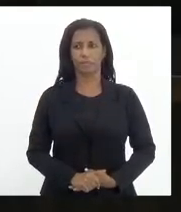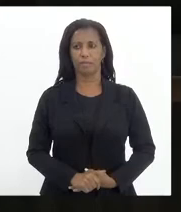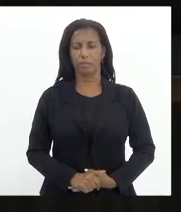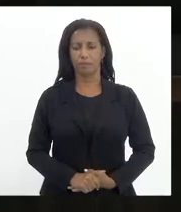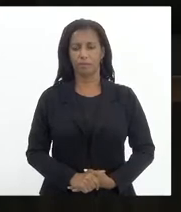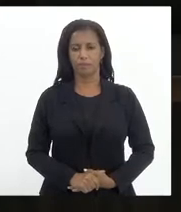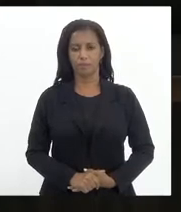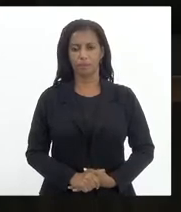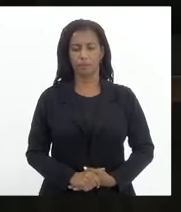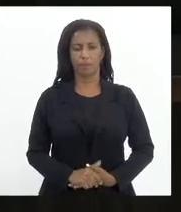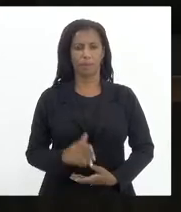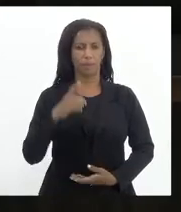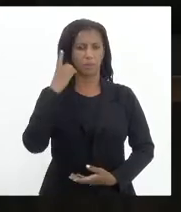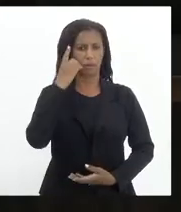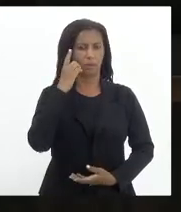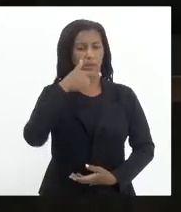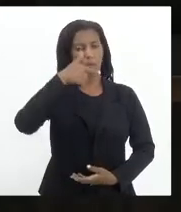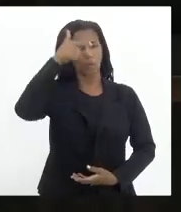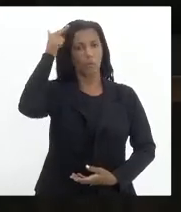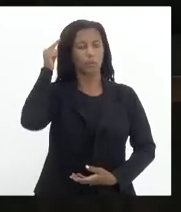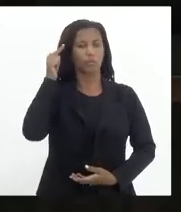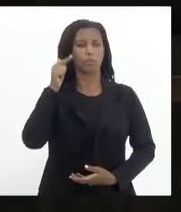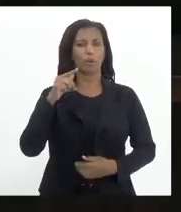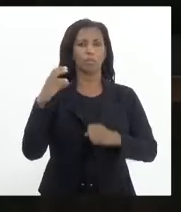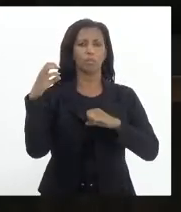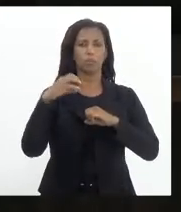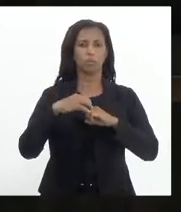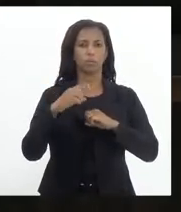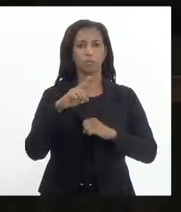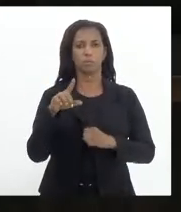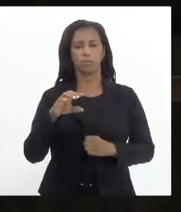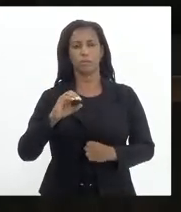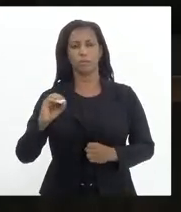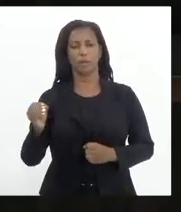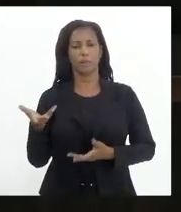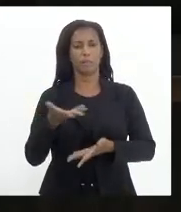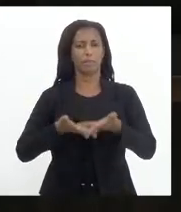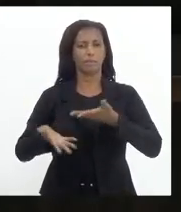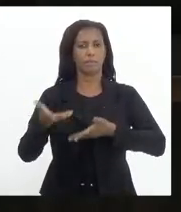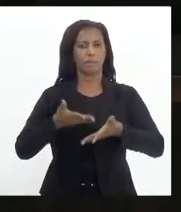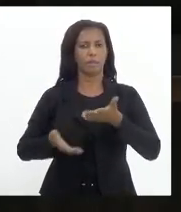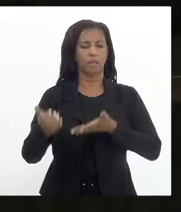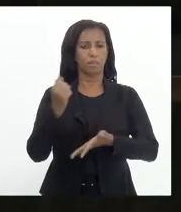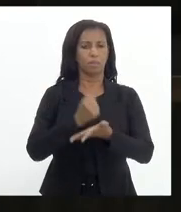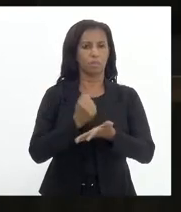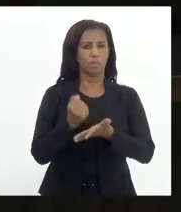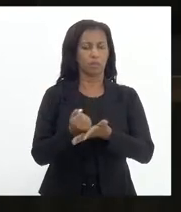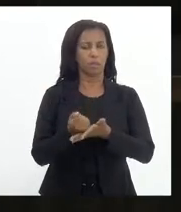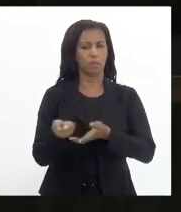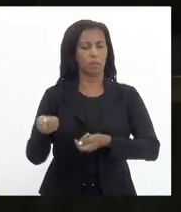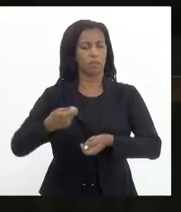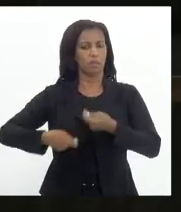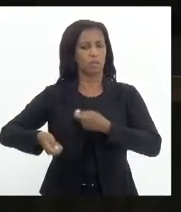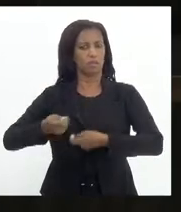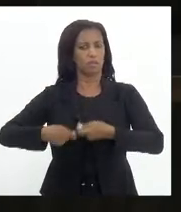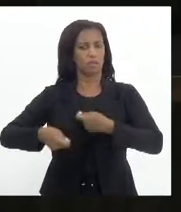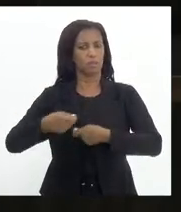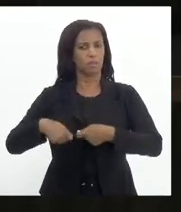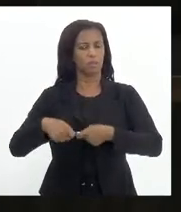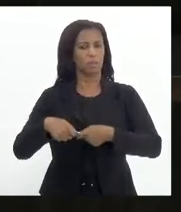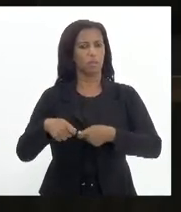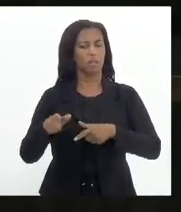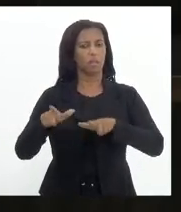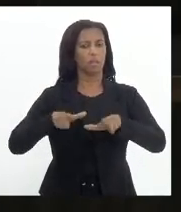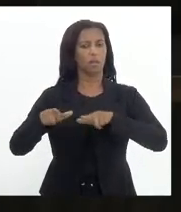de autoria dos deputados Luiz Paulo e Lucinha, que disciplina a participação popular nos contratos administrativos de concessão e permissão de